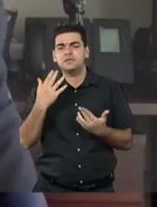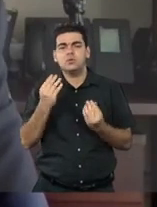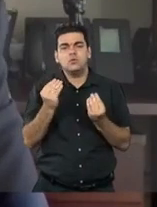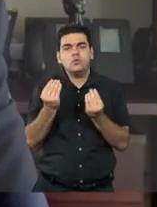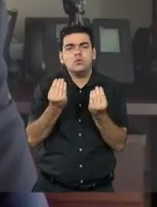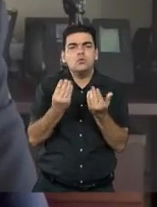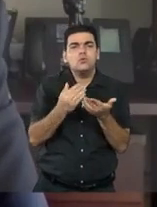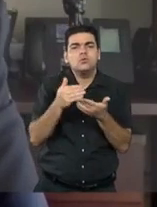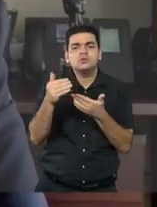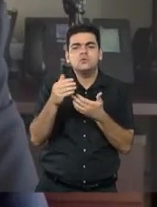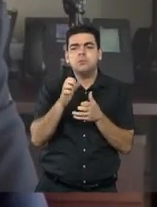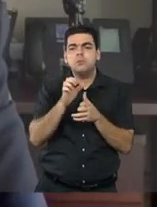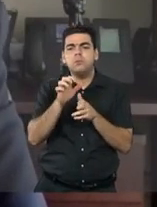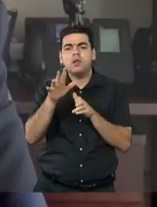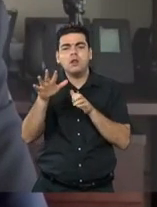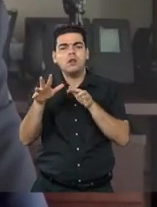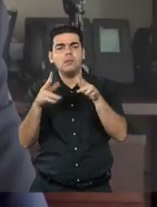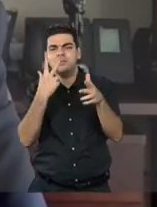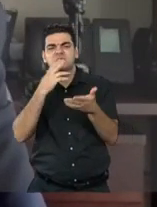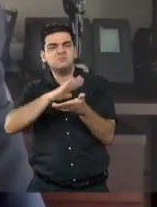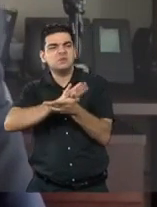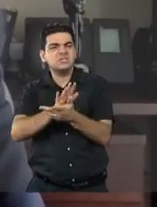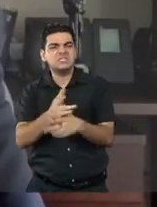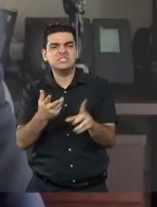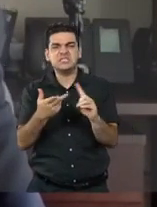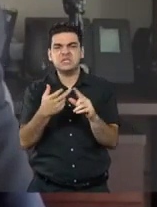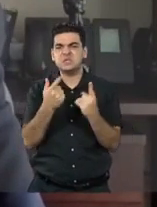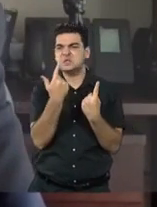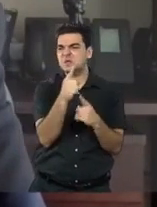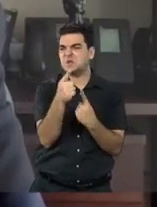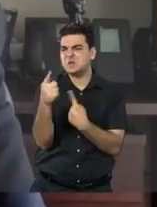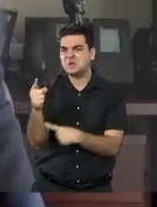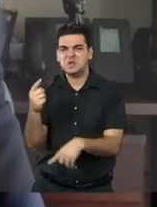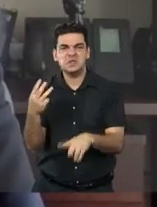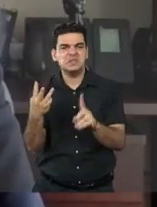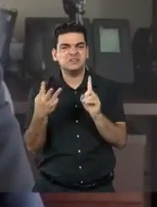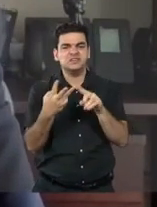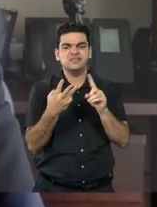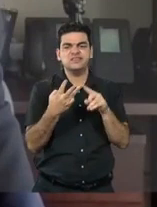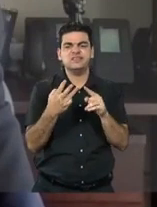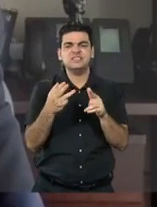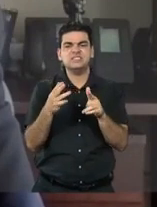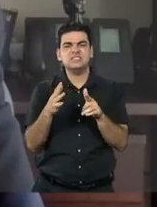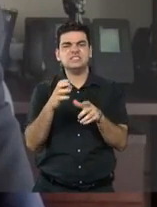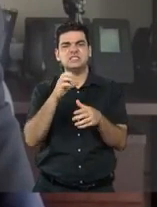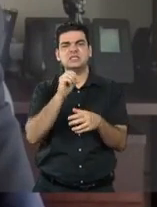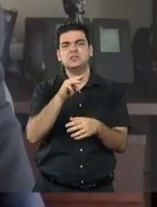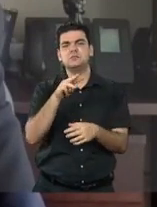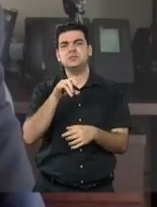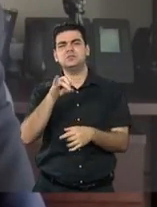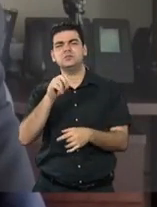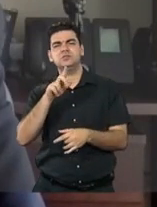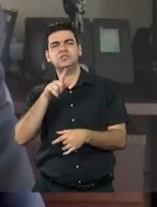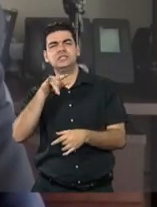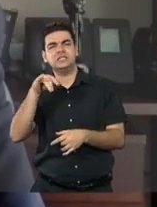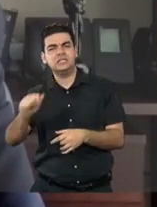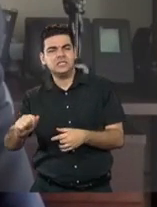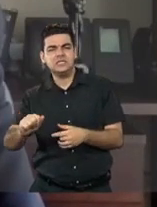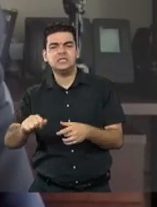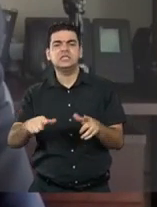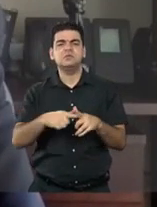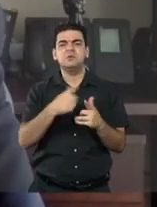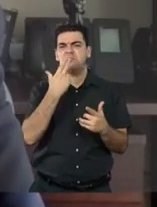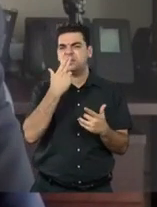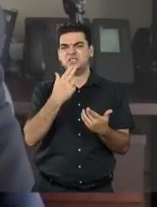diversos demônios do racismo, do fascismo, da misoginia, da